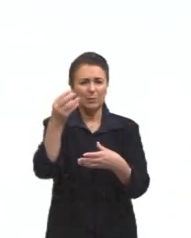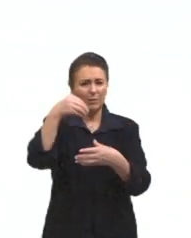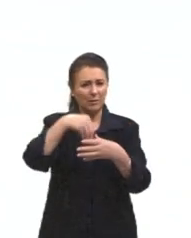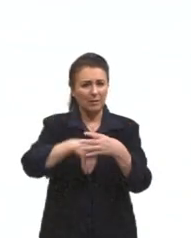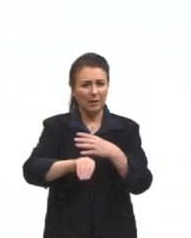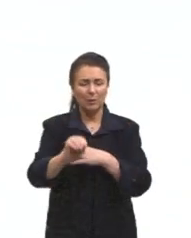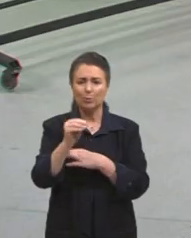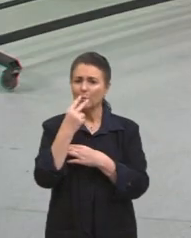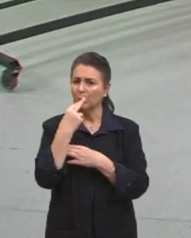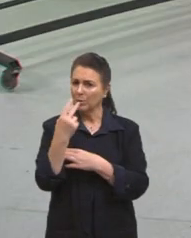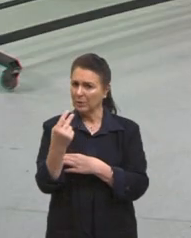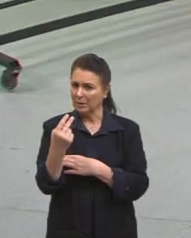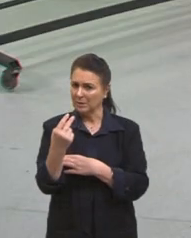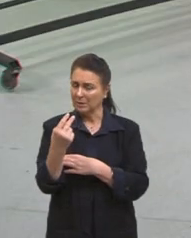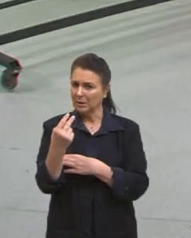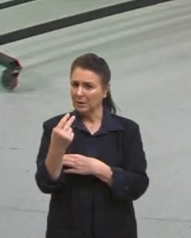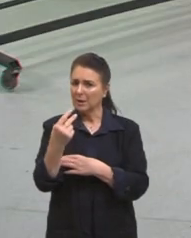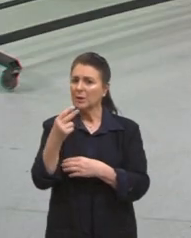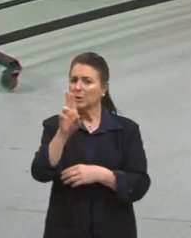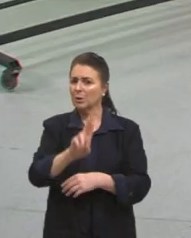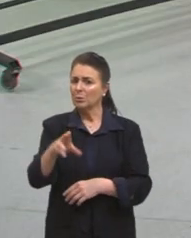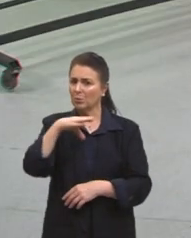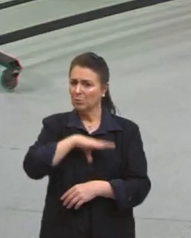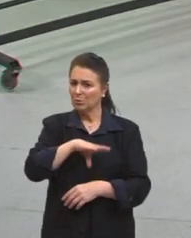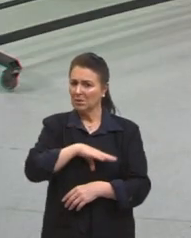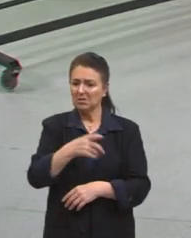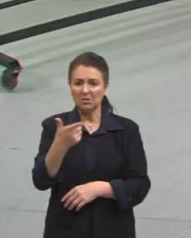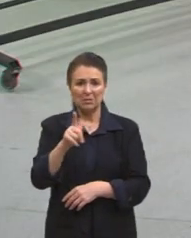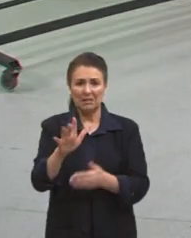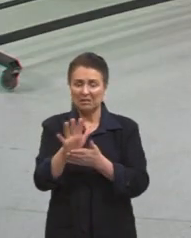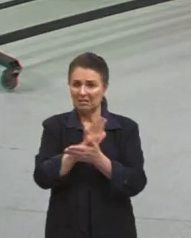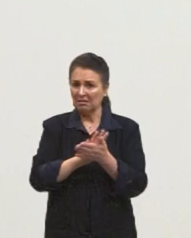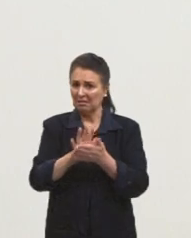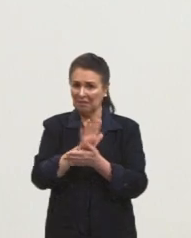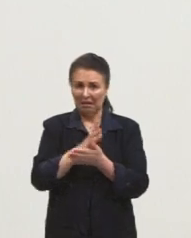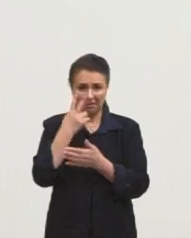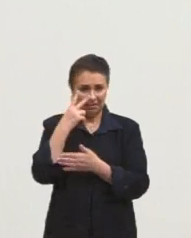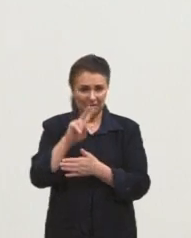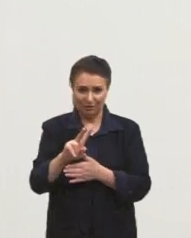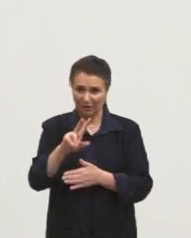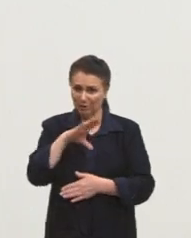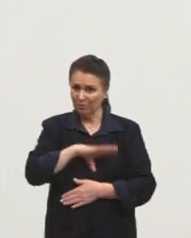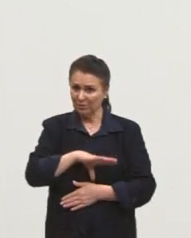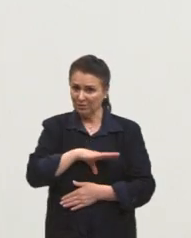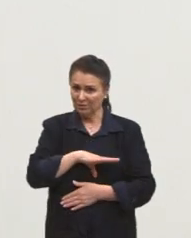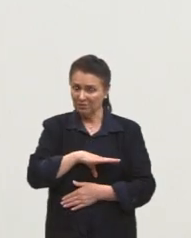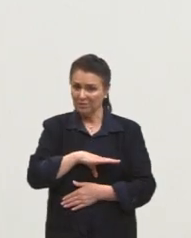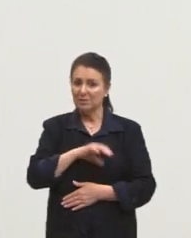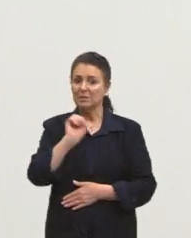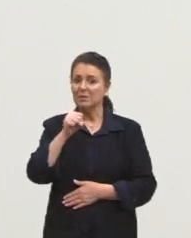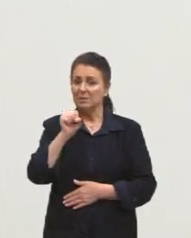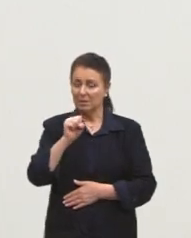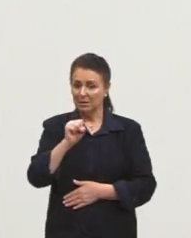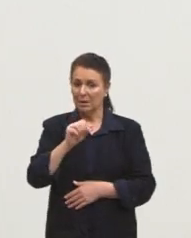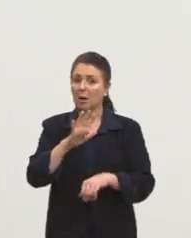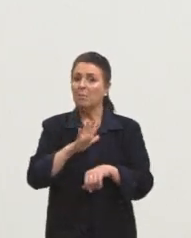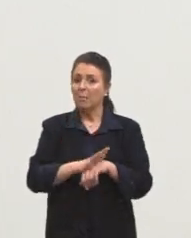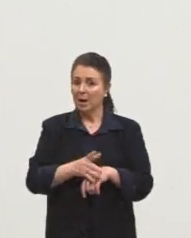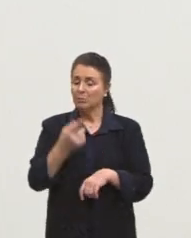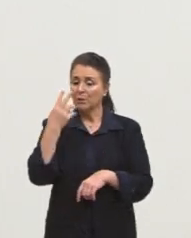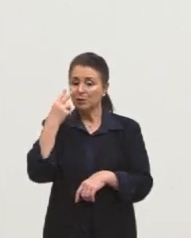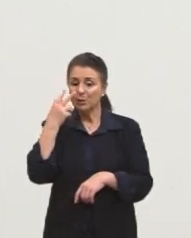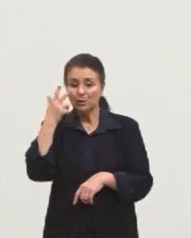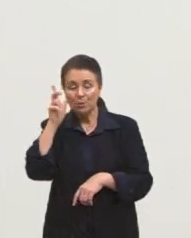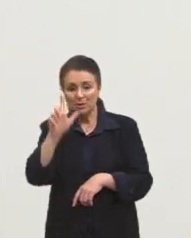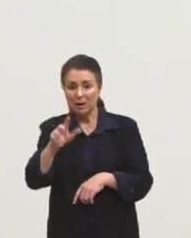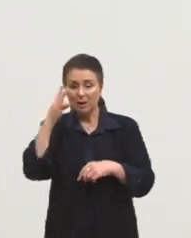para a língua portuguesa e não tem correspondência com o português? Acontece muito. E acontece muito mais do que a gente prevê ou do